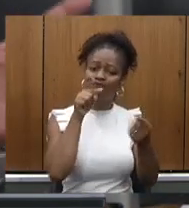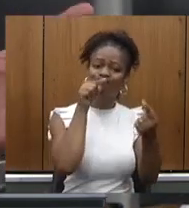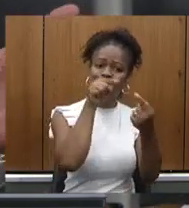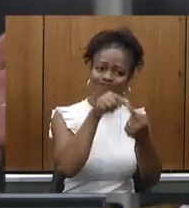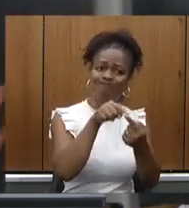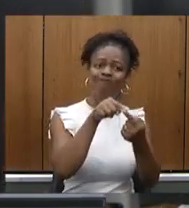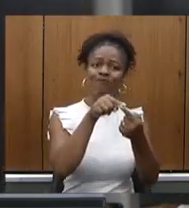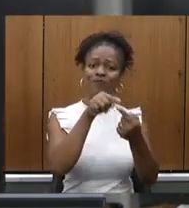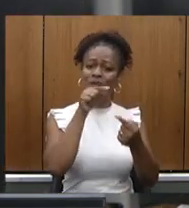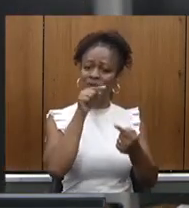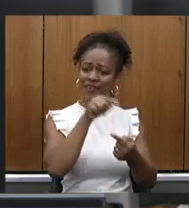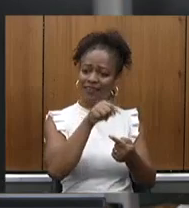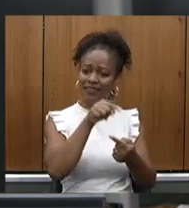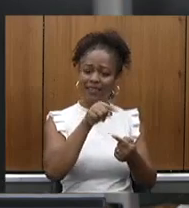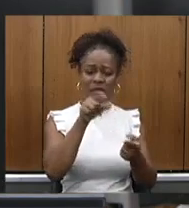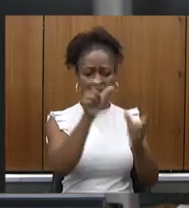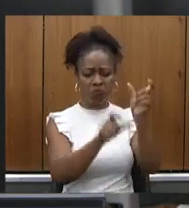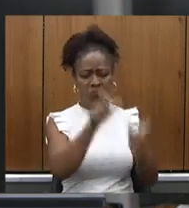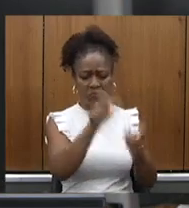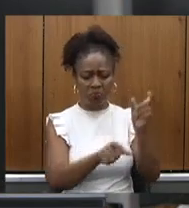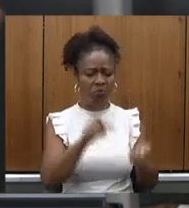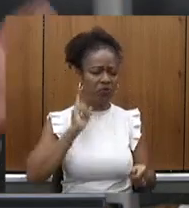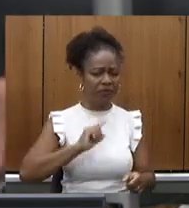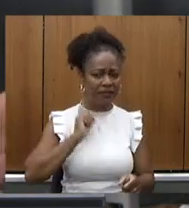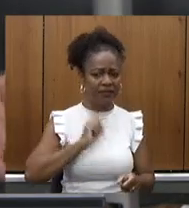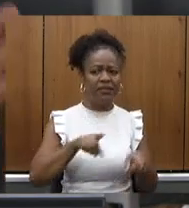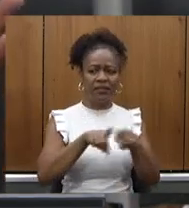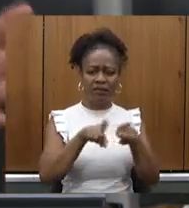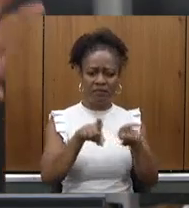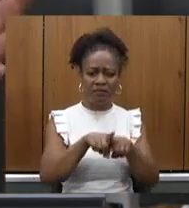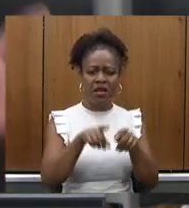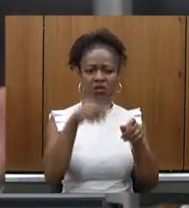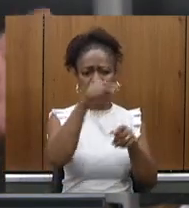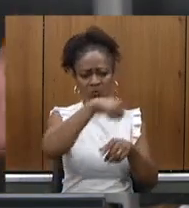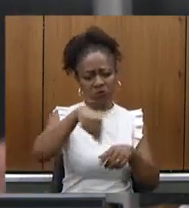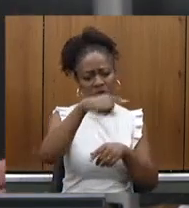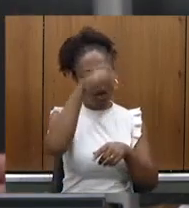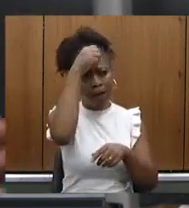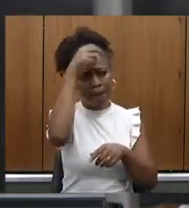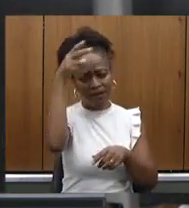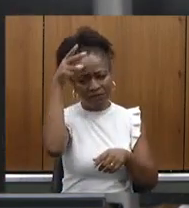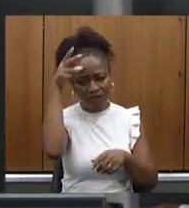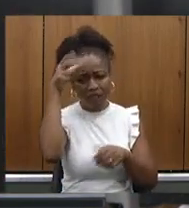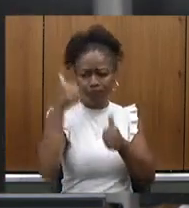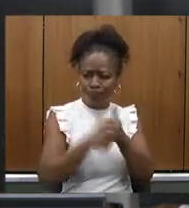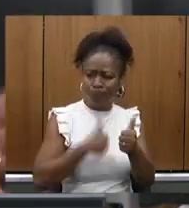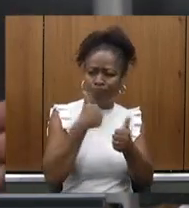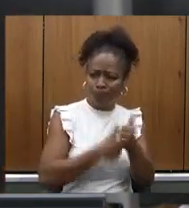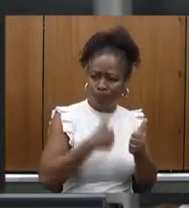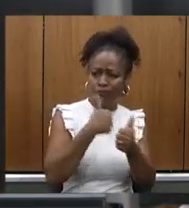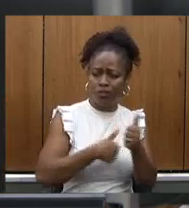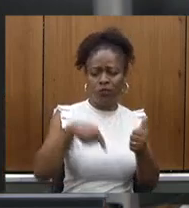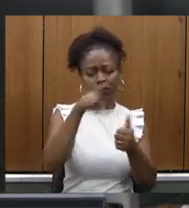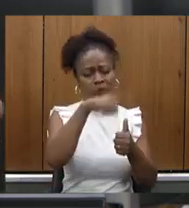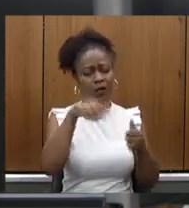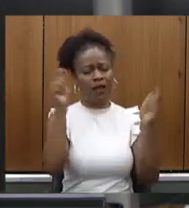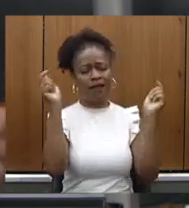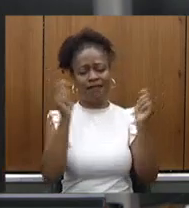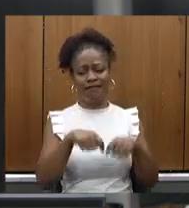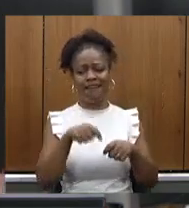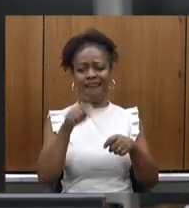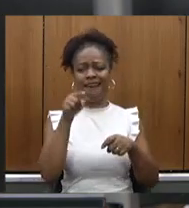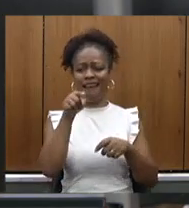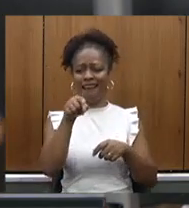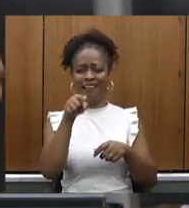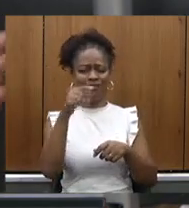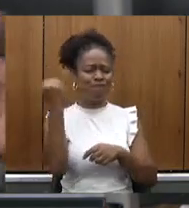nossas superintendências regionais para nossos poifetes que tanto lutaram também e puderam ouvir vossa excelência num momento tão